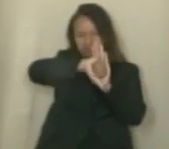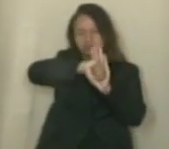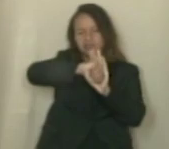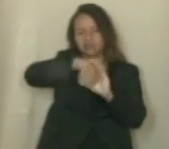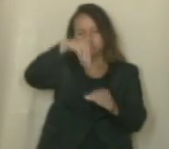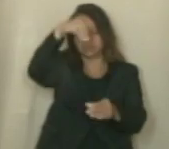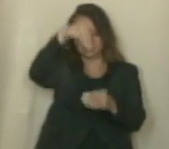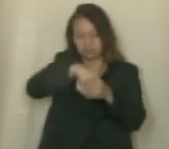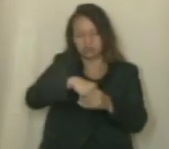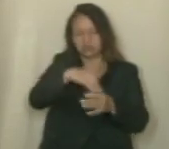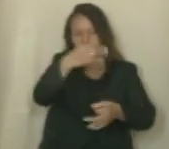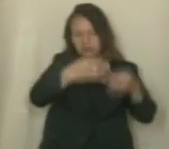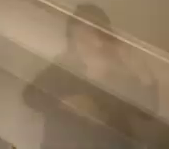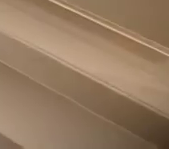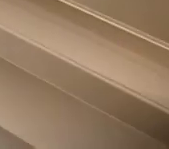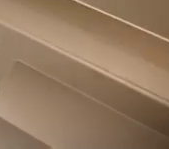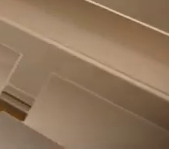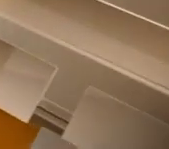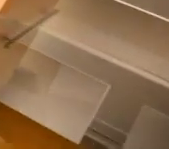nossa ordem jurídica.